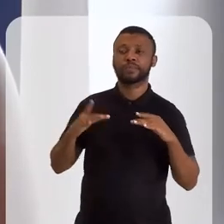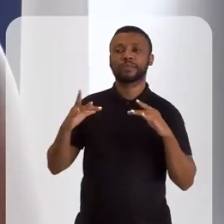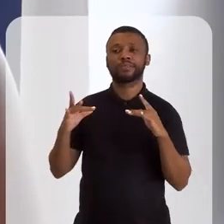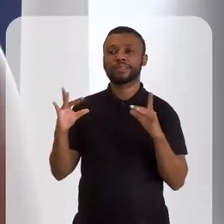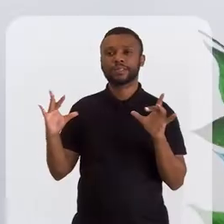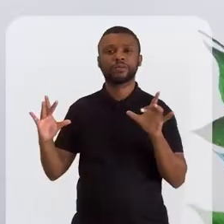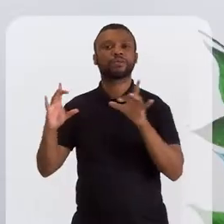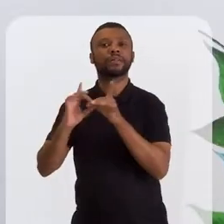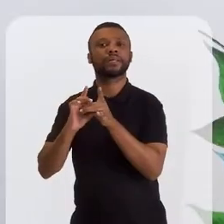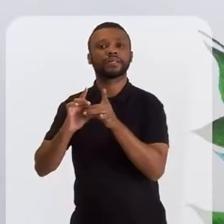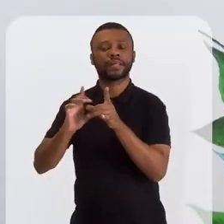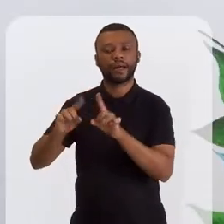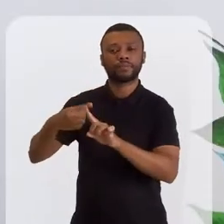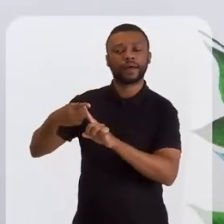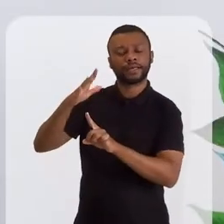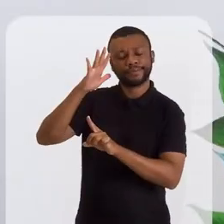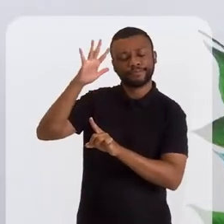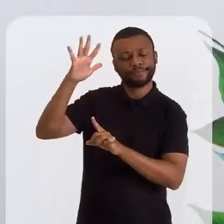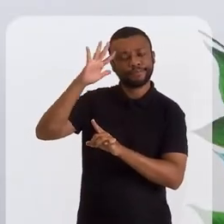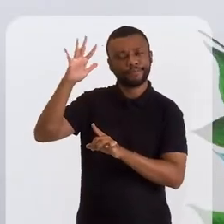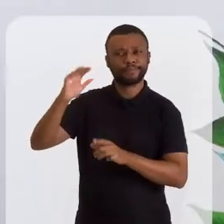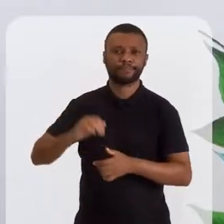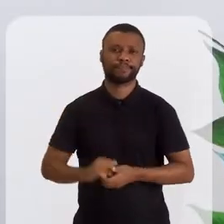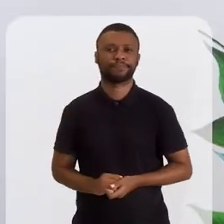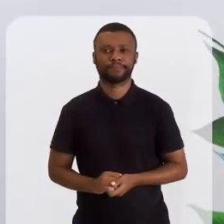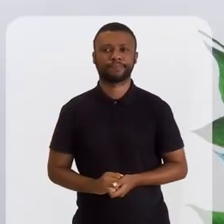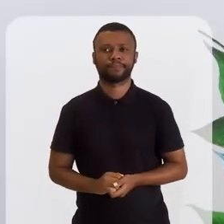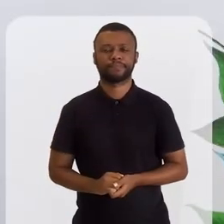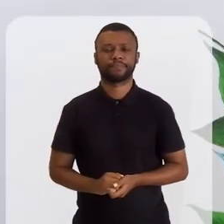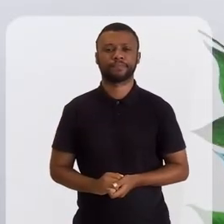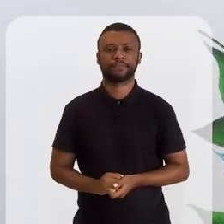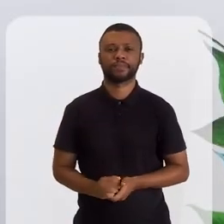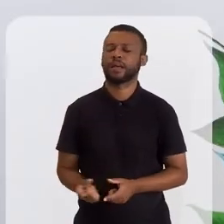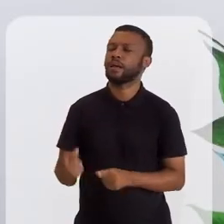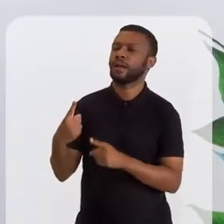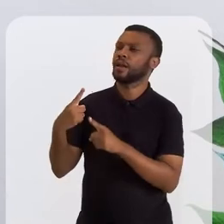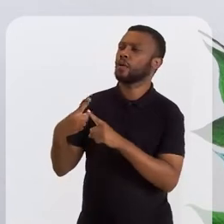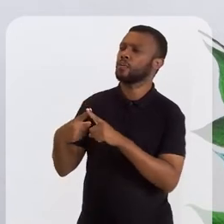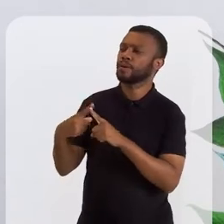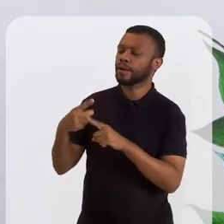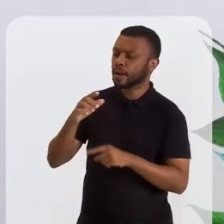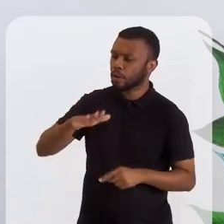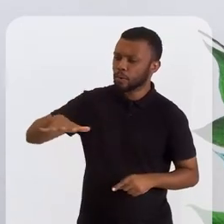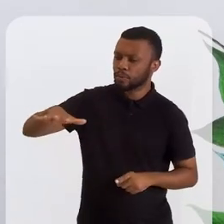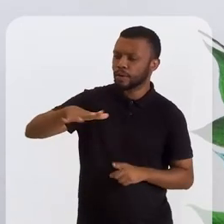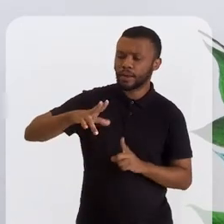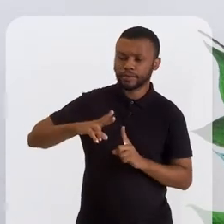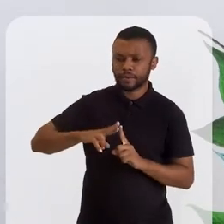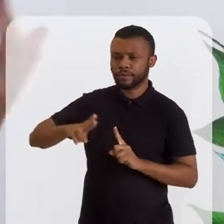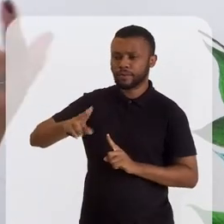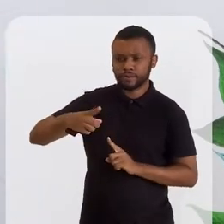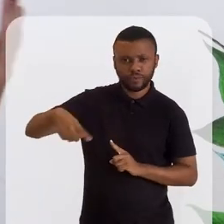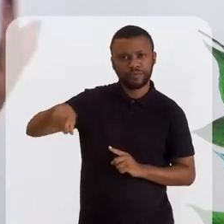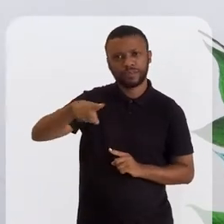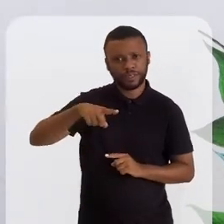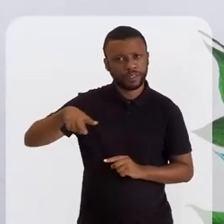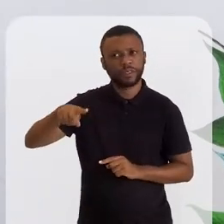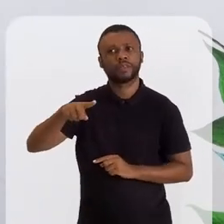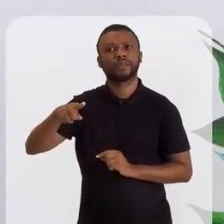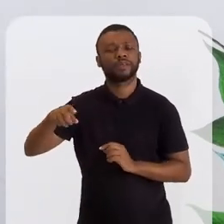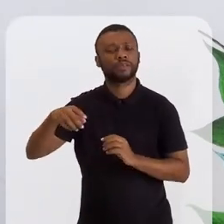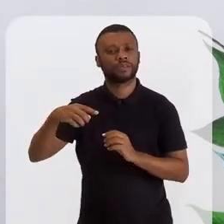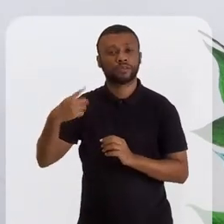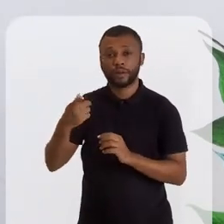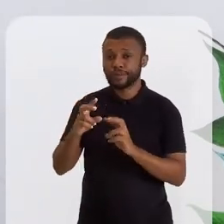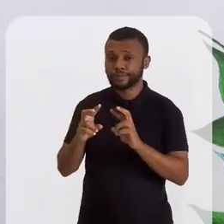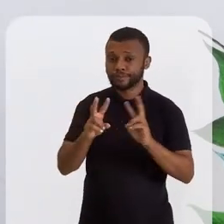e sentado. dois erros de uma flor? que o espaço religioso de a gente citou os dois erros